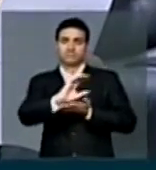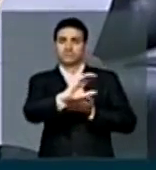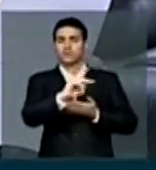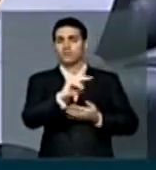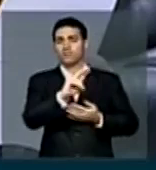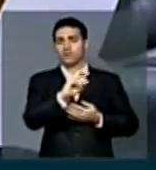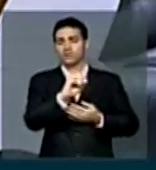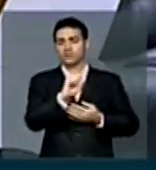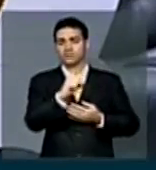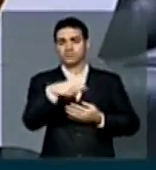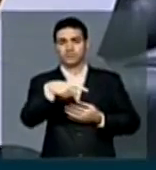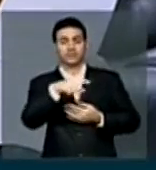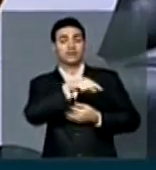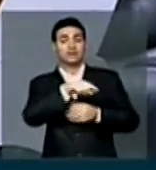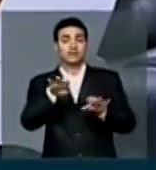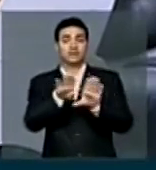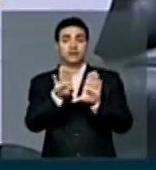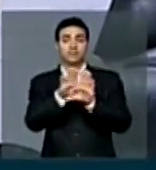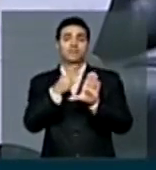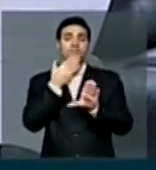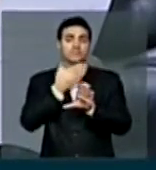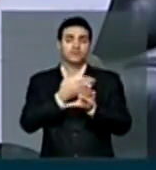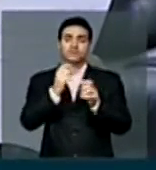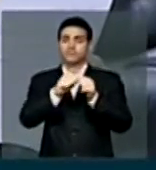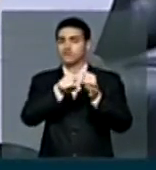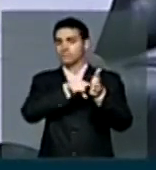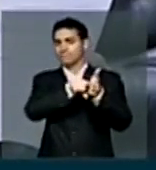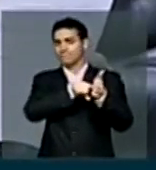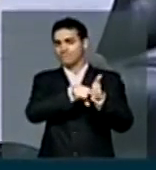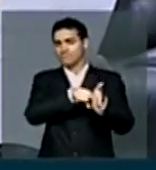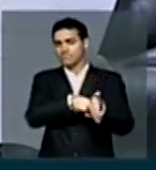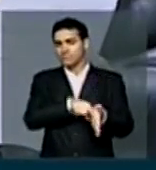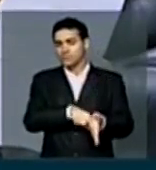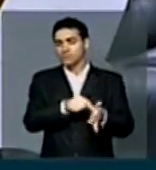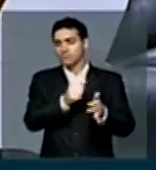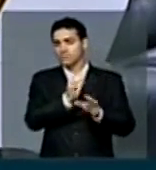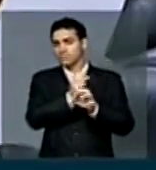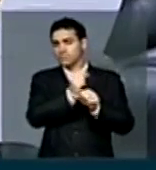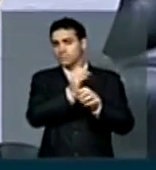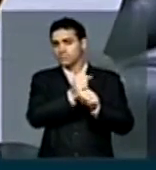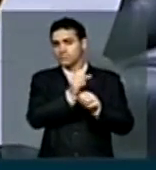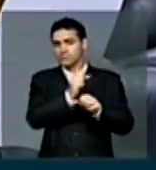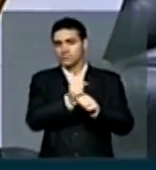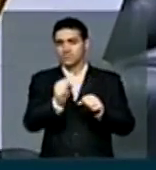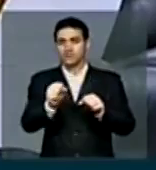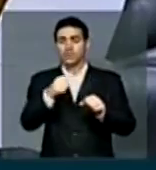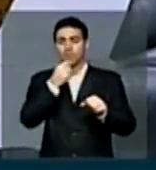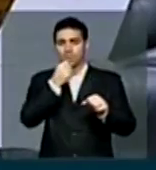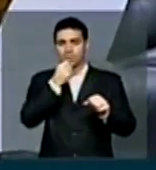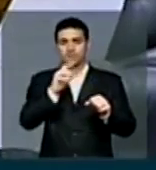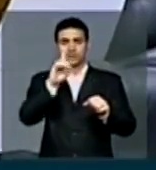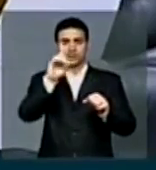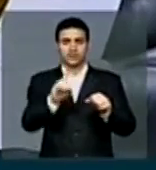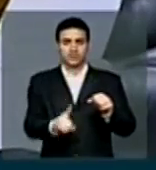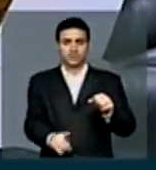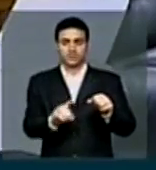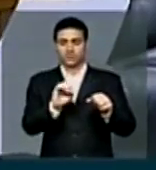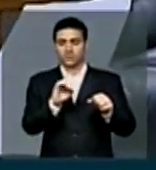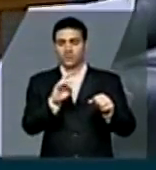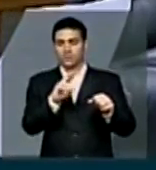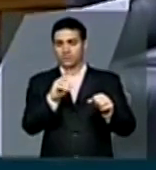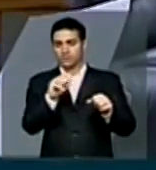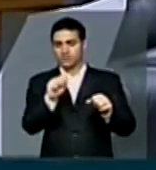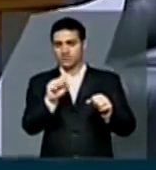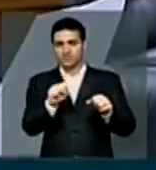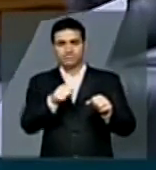CRUESP Eles pedem também investigação detalhada e profunda das contas da gestão Grandino Rodas incompetente e